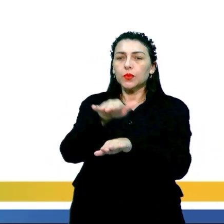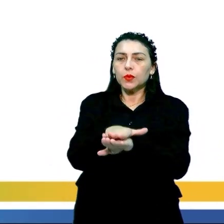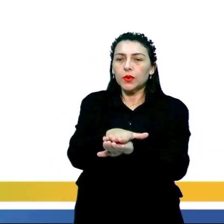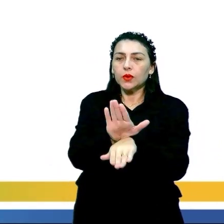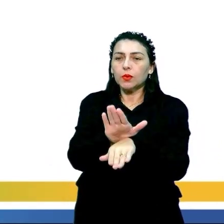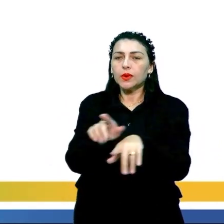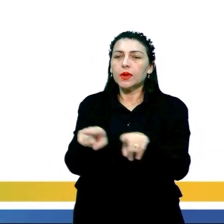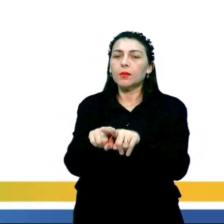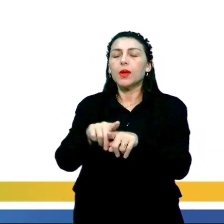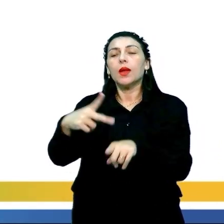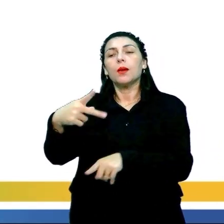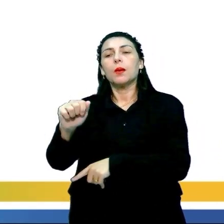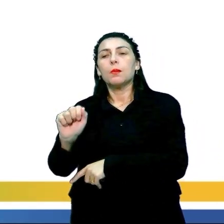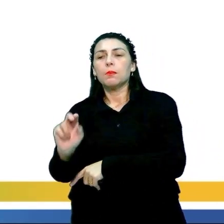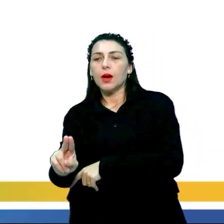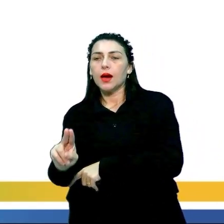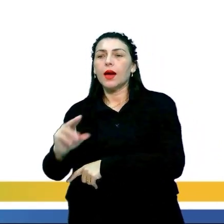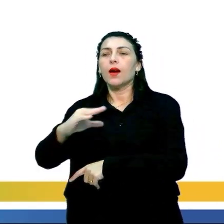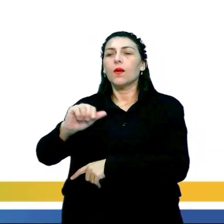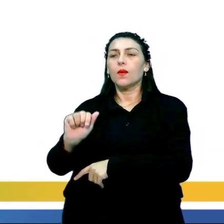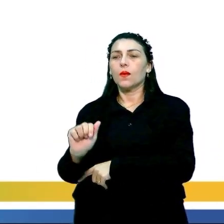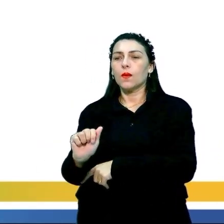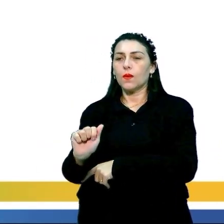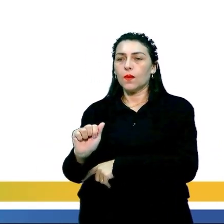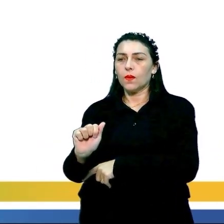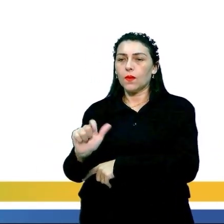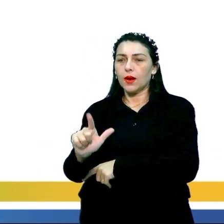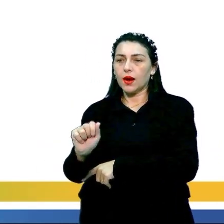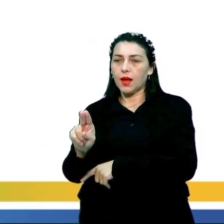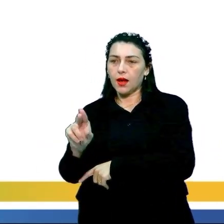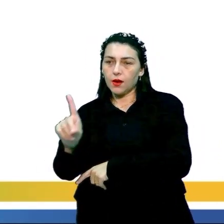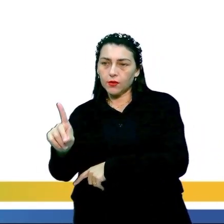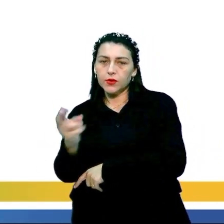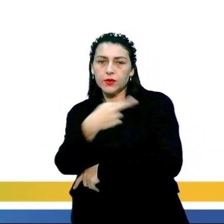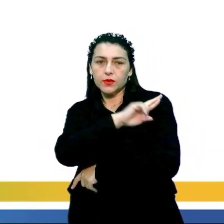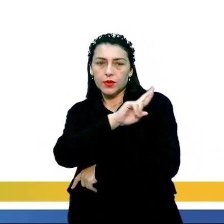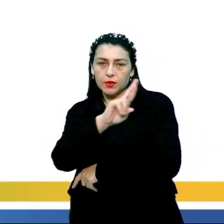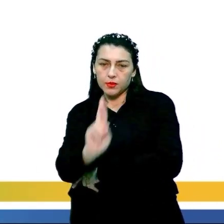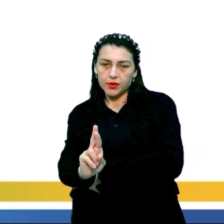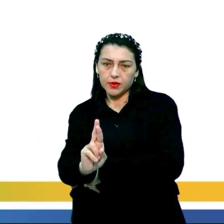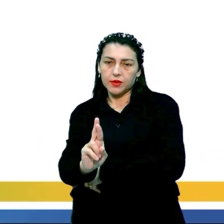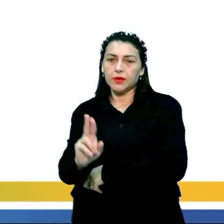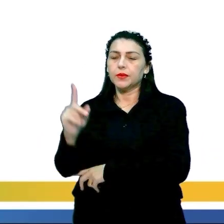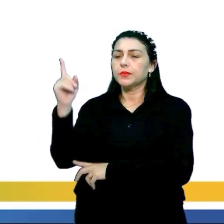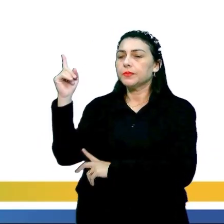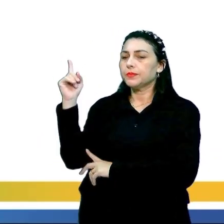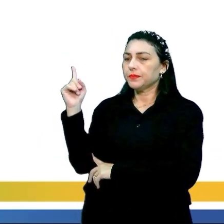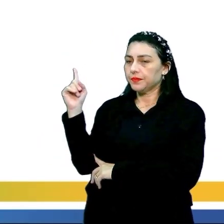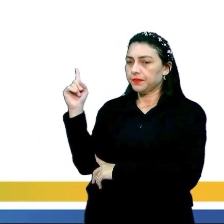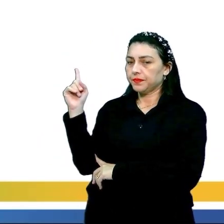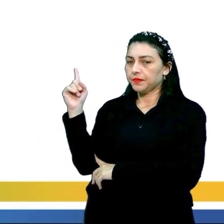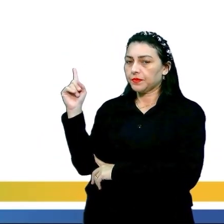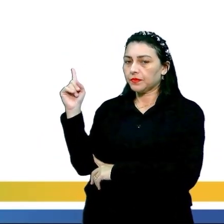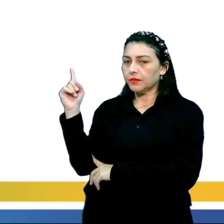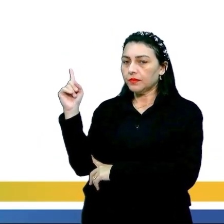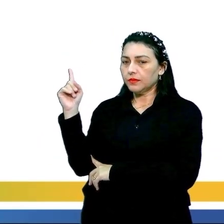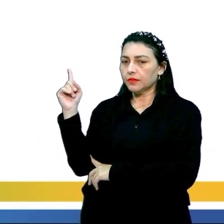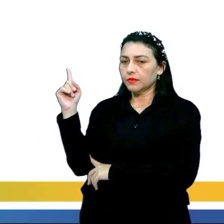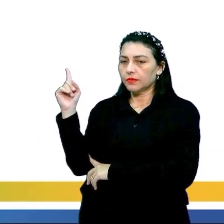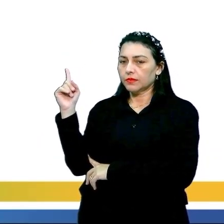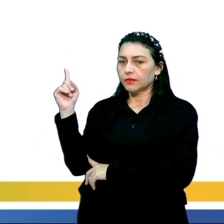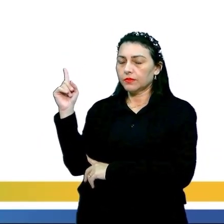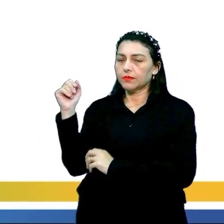Paul Cezanne, Claudio Nemonet, são os seus maiores representantes. E aí eu tenho o Claudio Nemonet, a obra